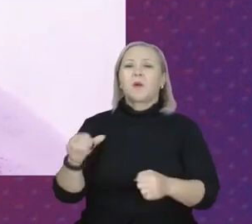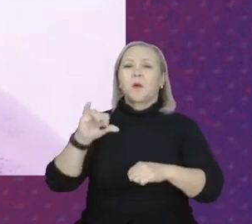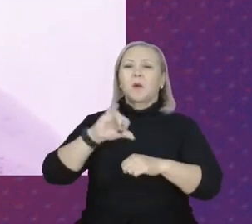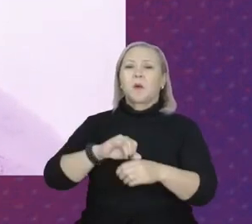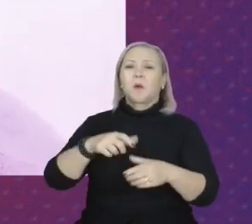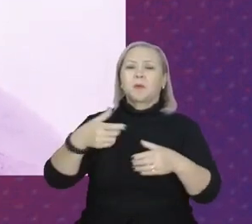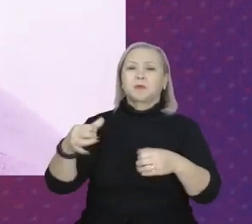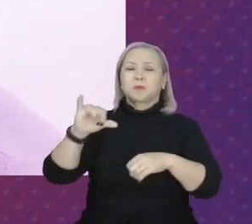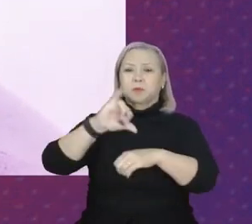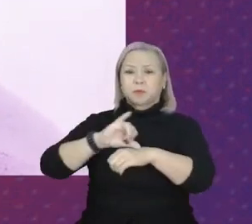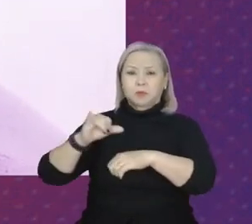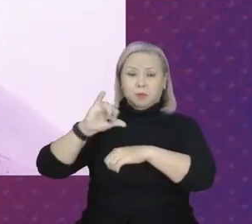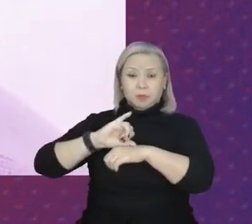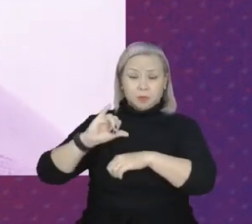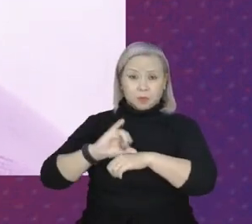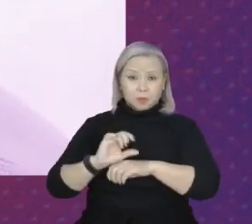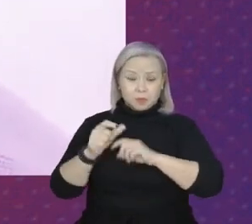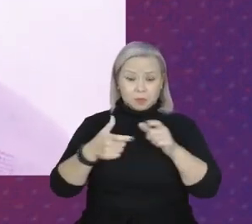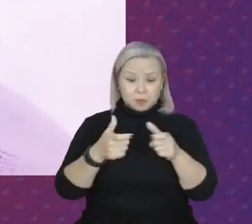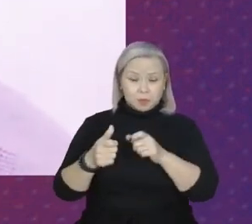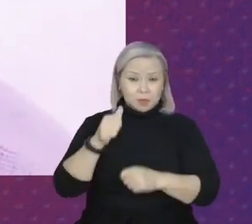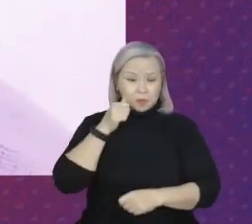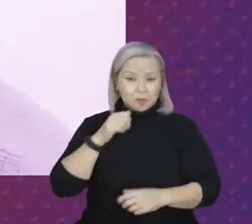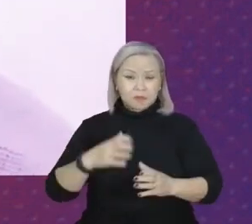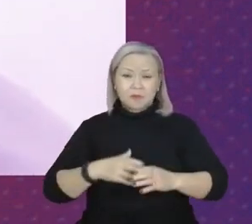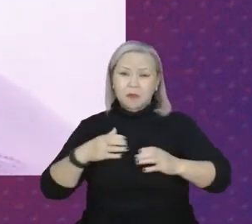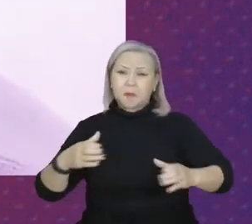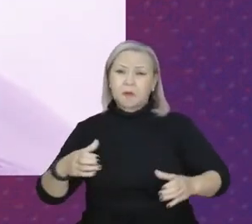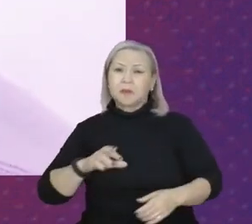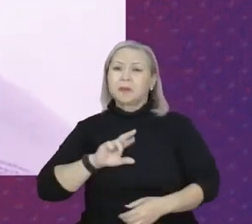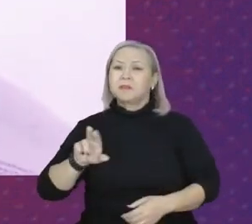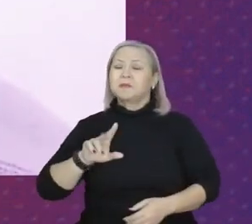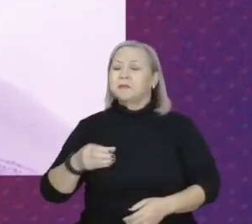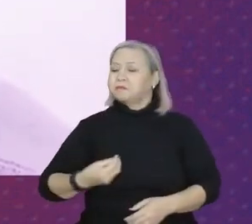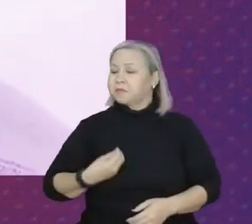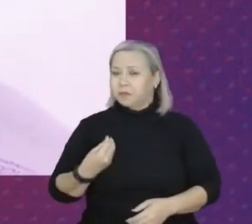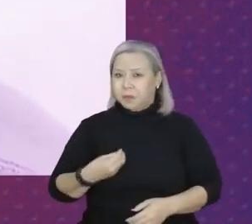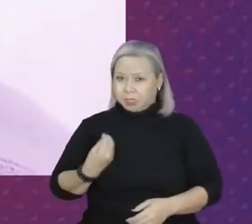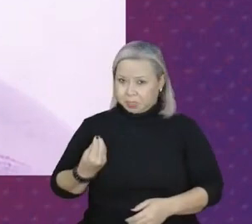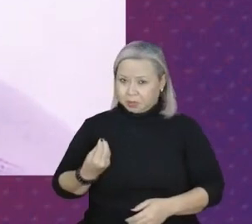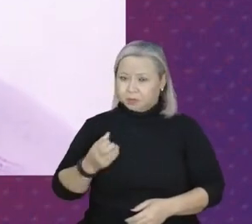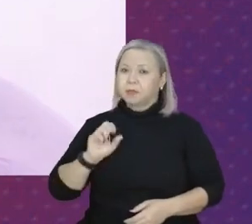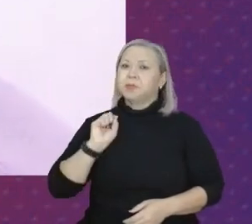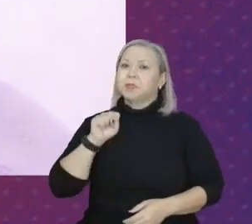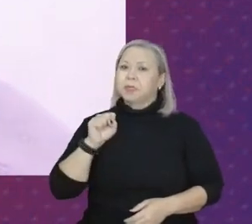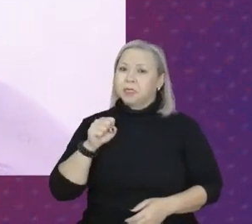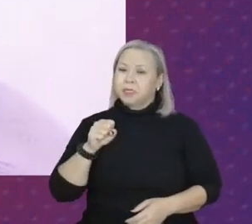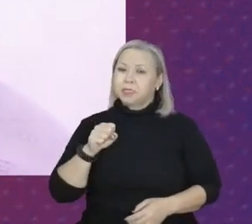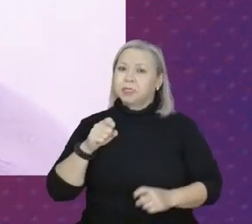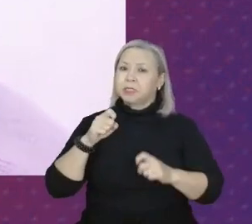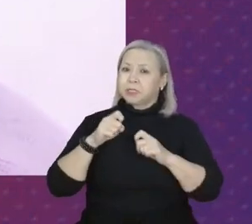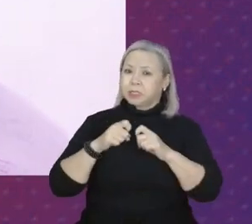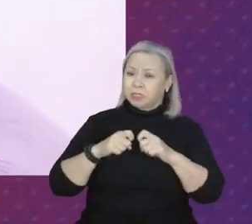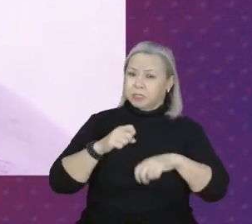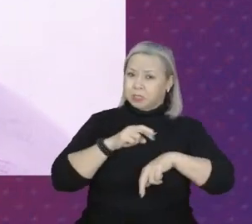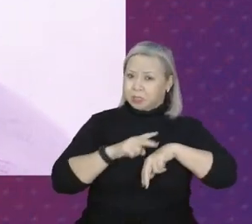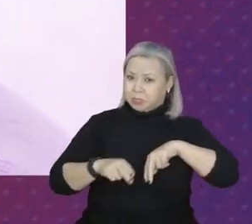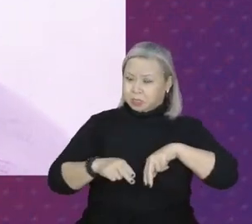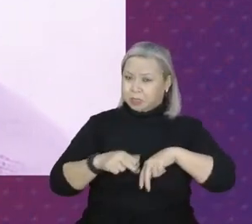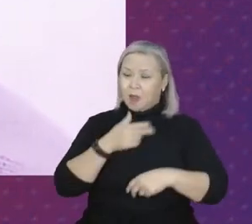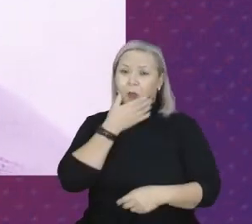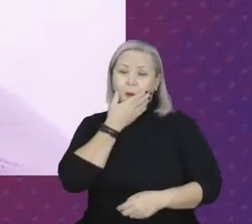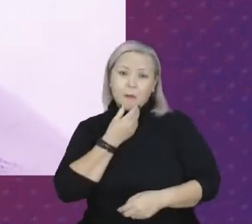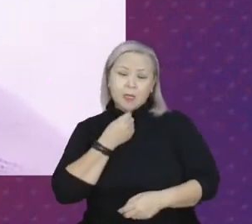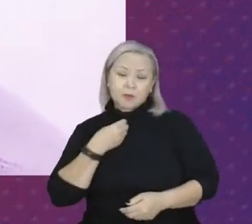as mulheres, na sua maioria, não estão presentes. E sim o sexo masculino estão presentes.